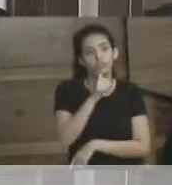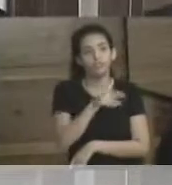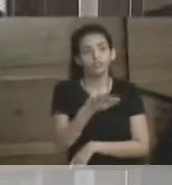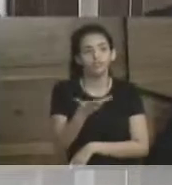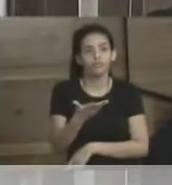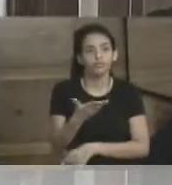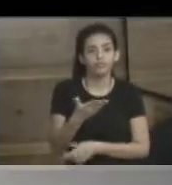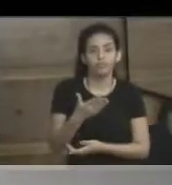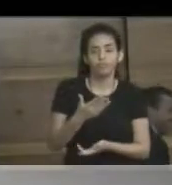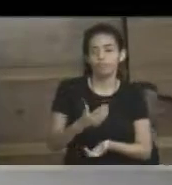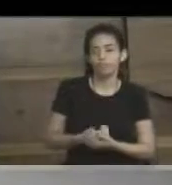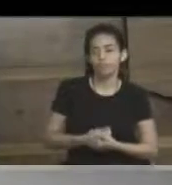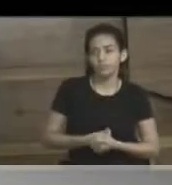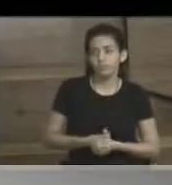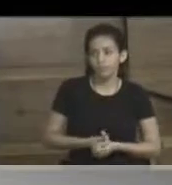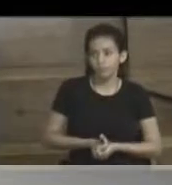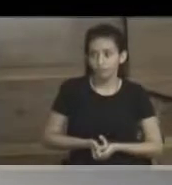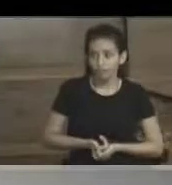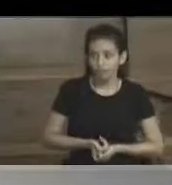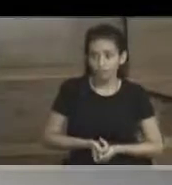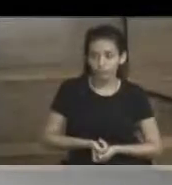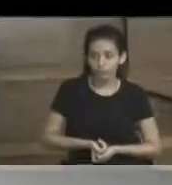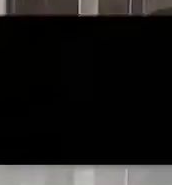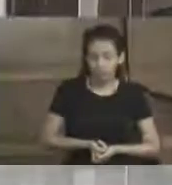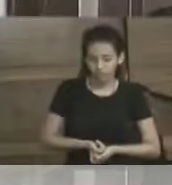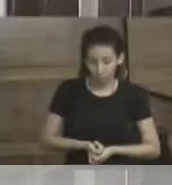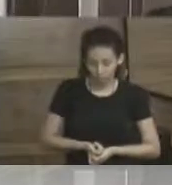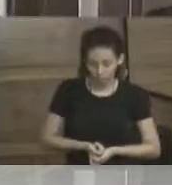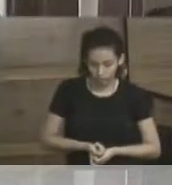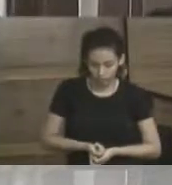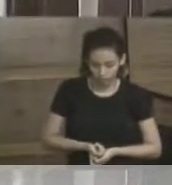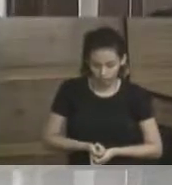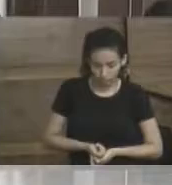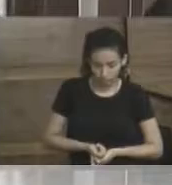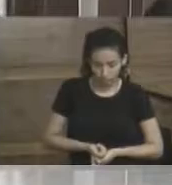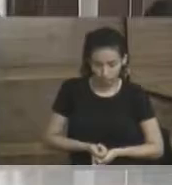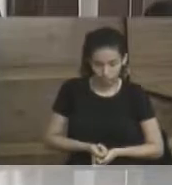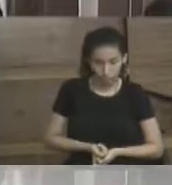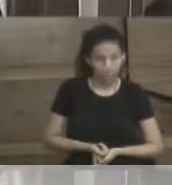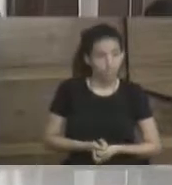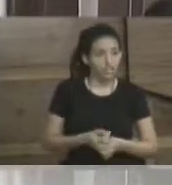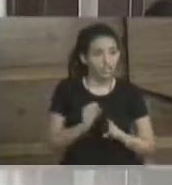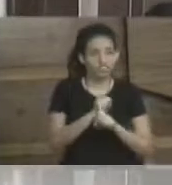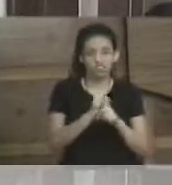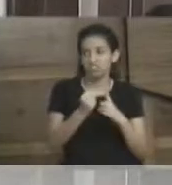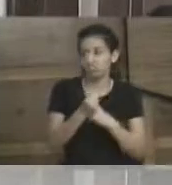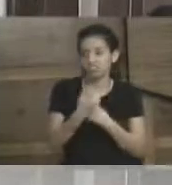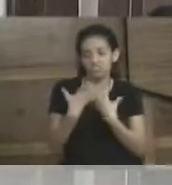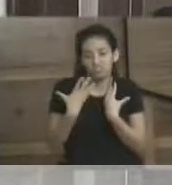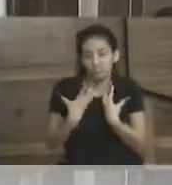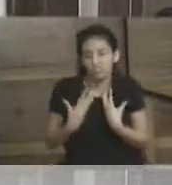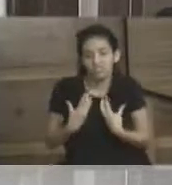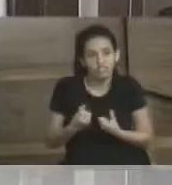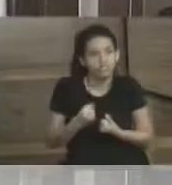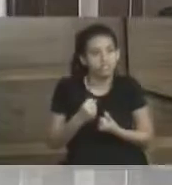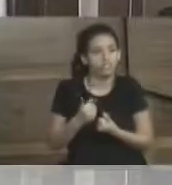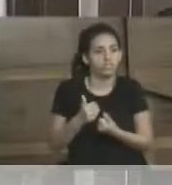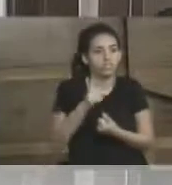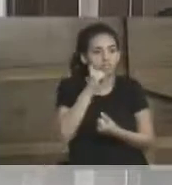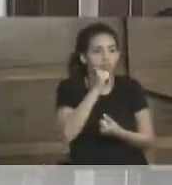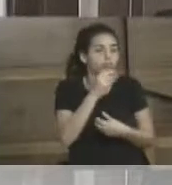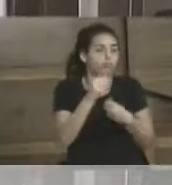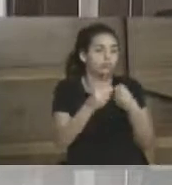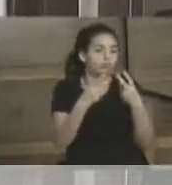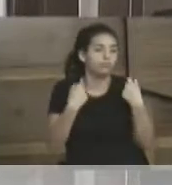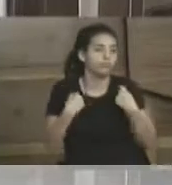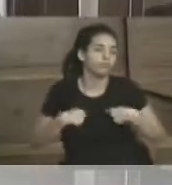maturidade que, às vezes, a nossa sociedade ainda não está pronta a aceitar e abraçar a mulher como ela merece. A